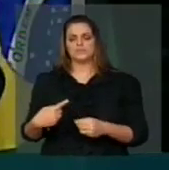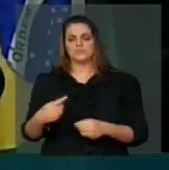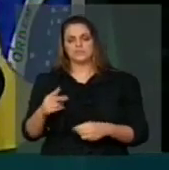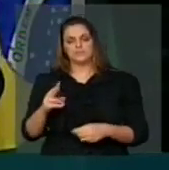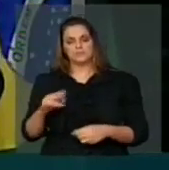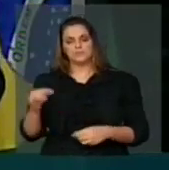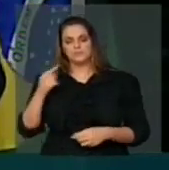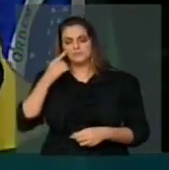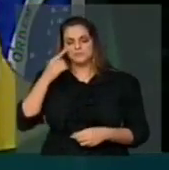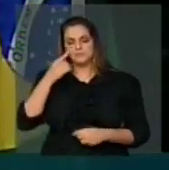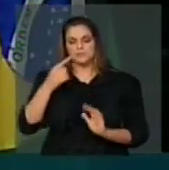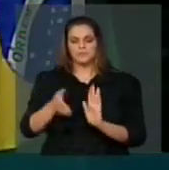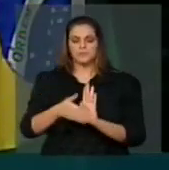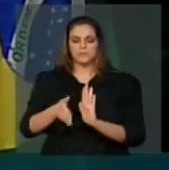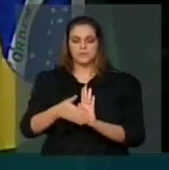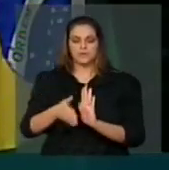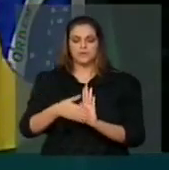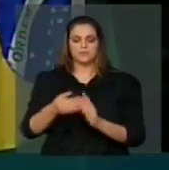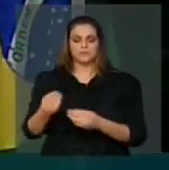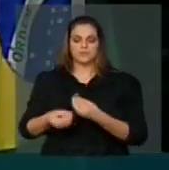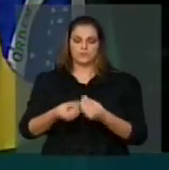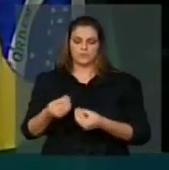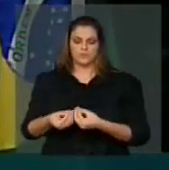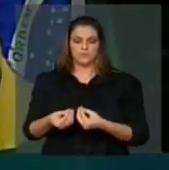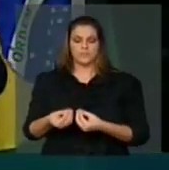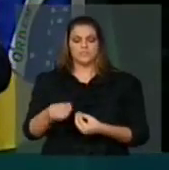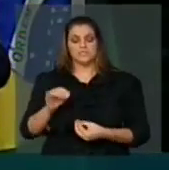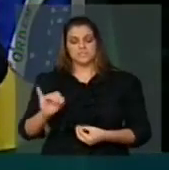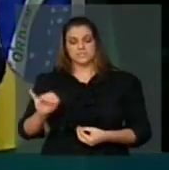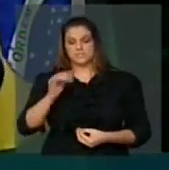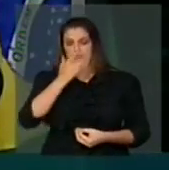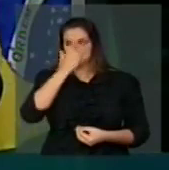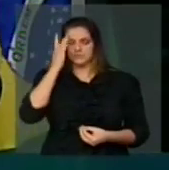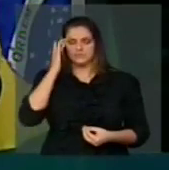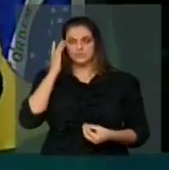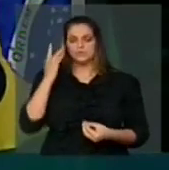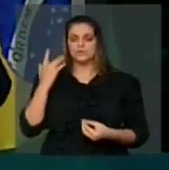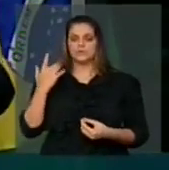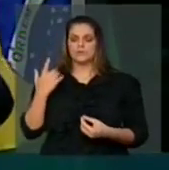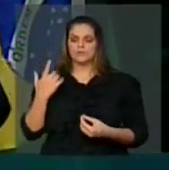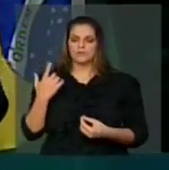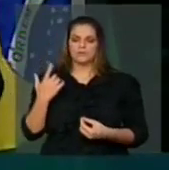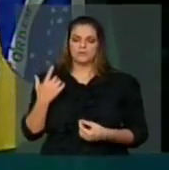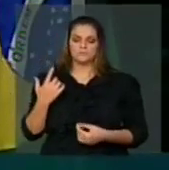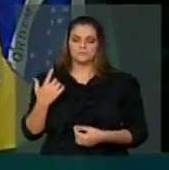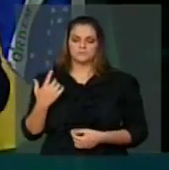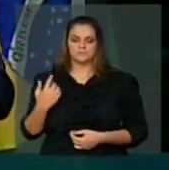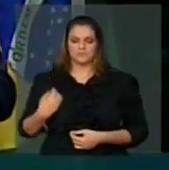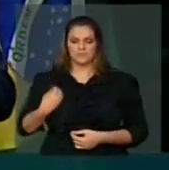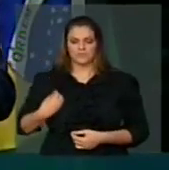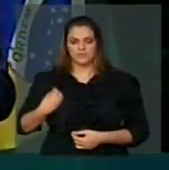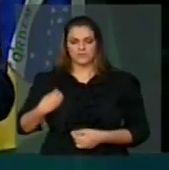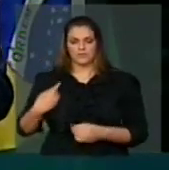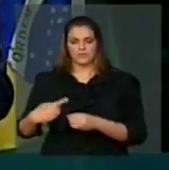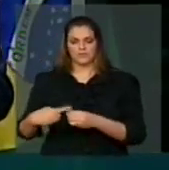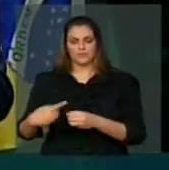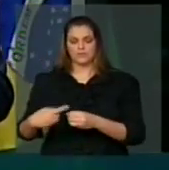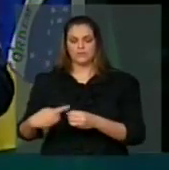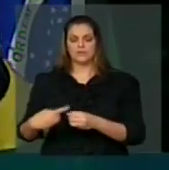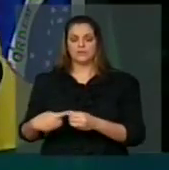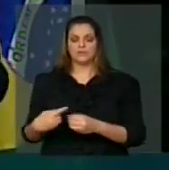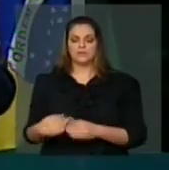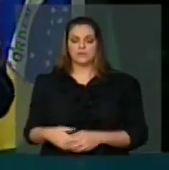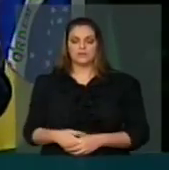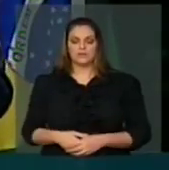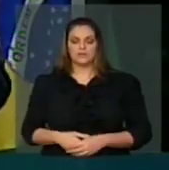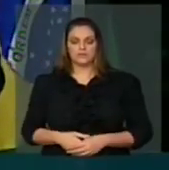por essa proposta, passará a ter prioridade quando aquele seu distrito, aquela sua comunidade for beneficiado com o programa Minha Casa Minha